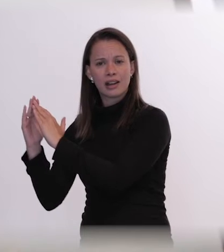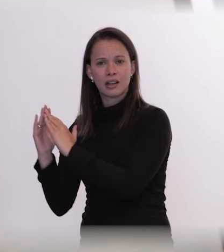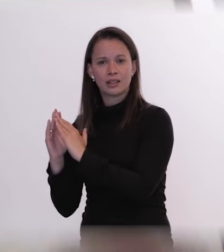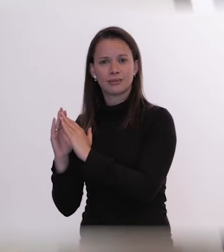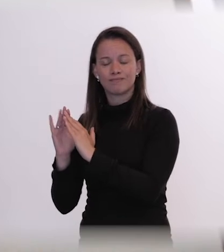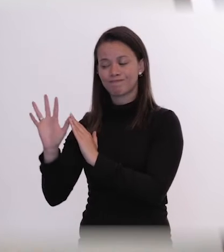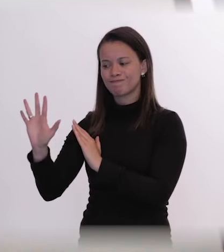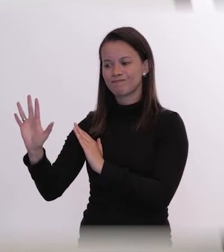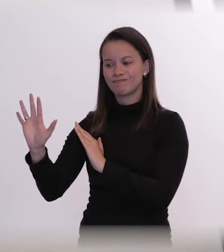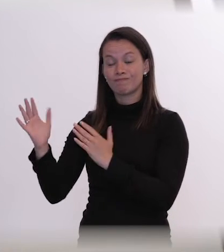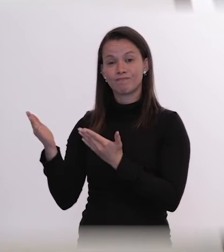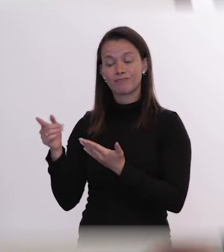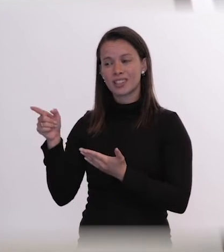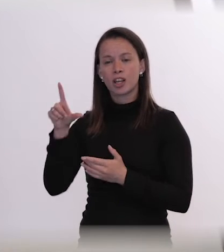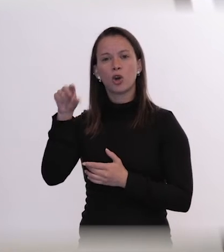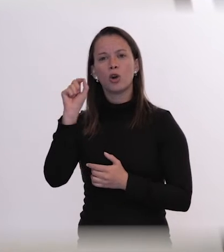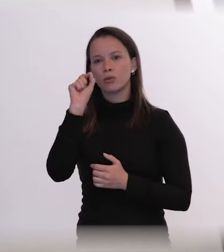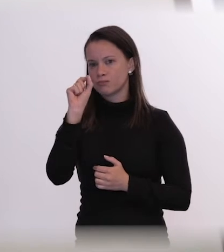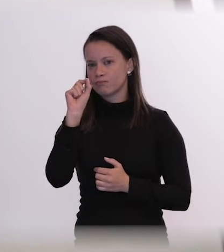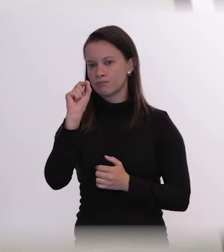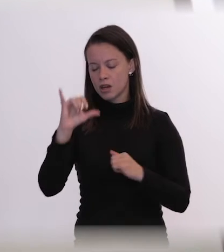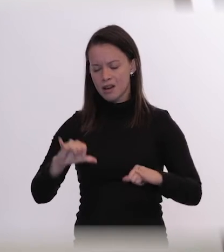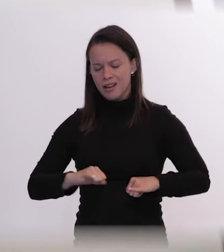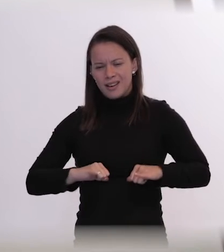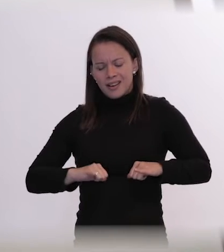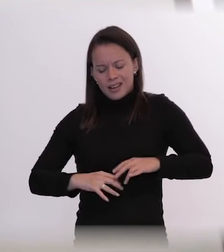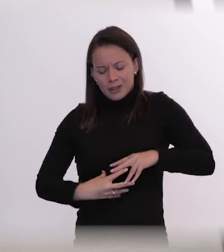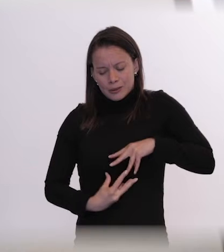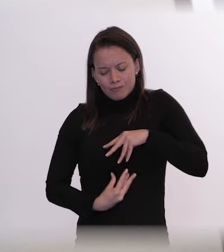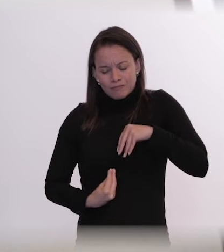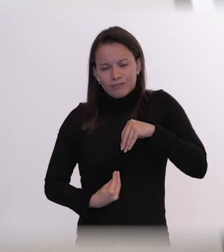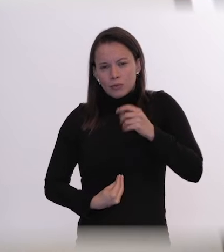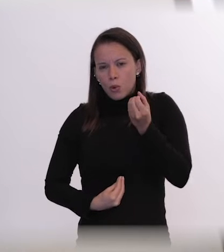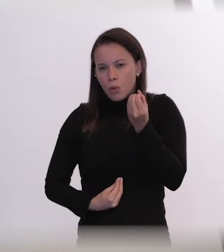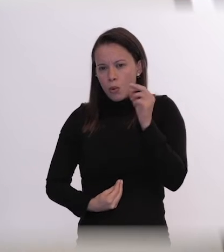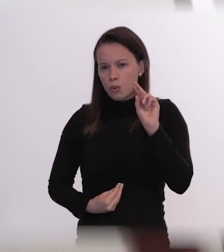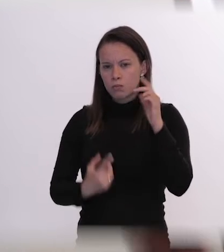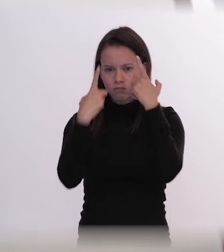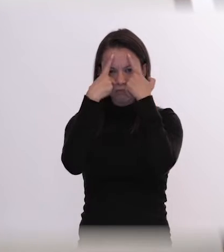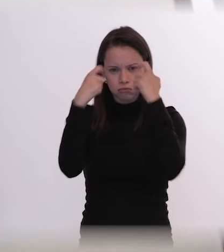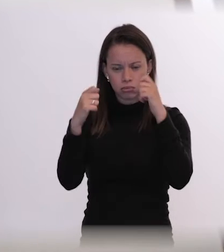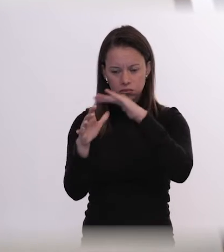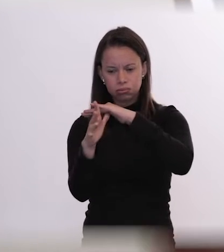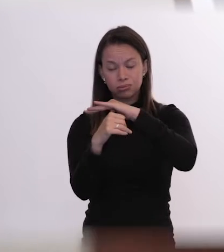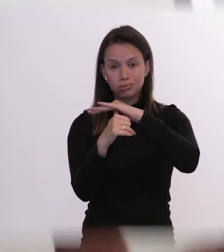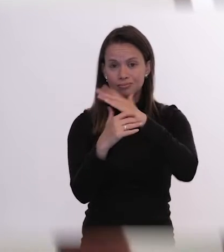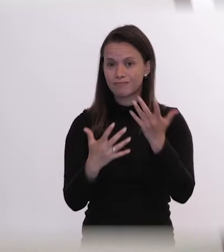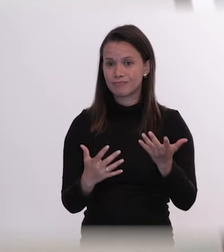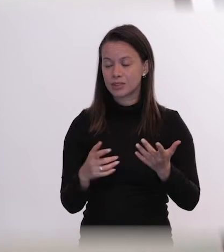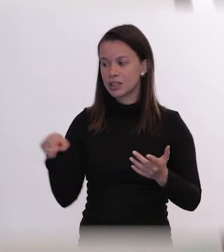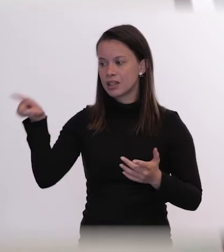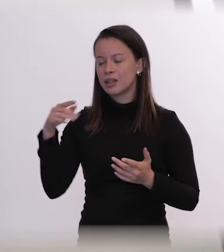E o único caminho deles é o sofrimento da alma ou a marginalização. E eles pedem socorro e não há